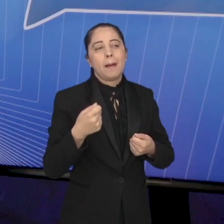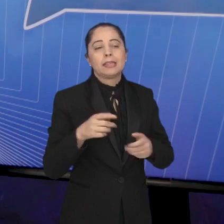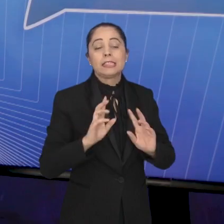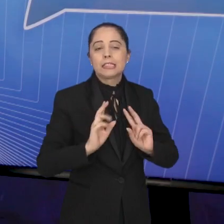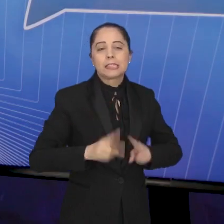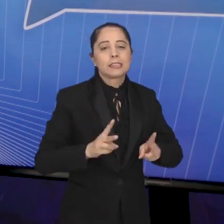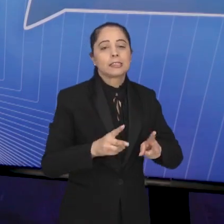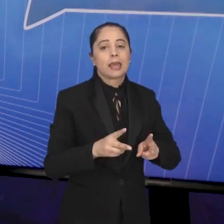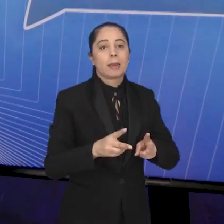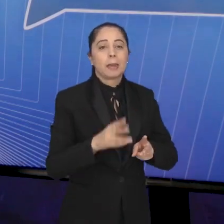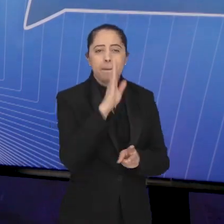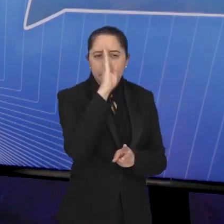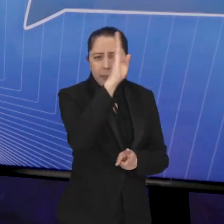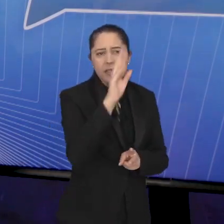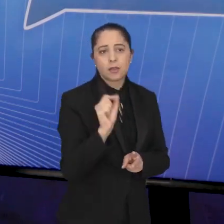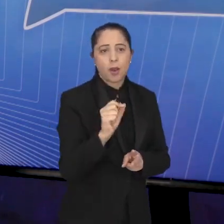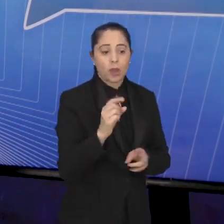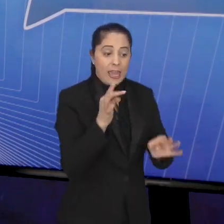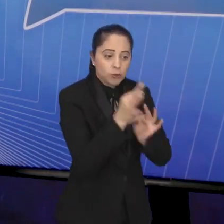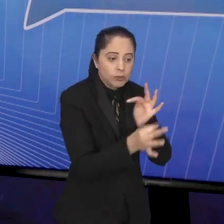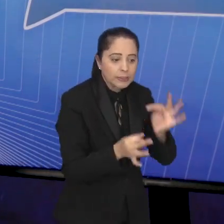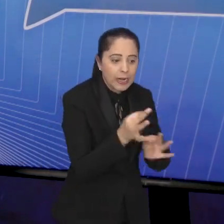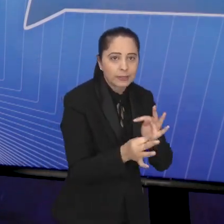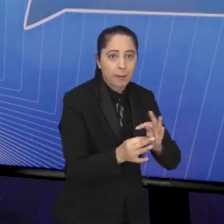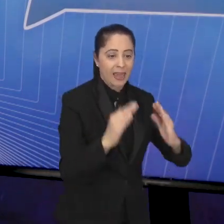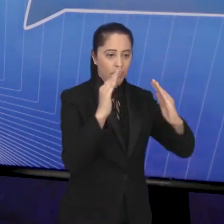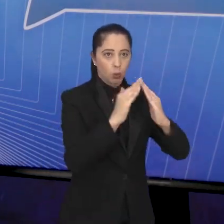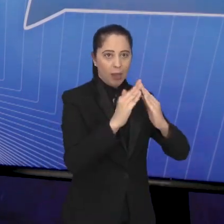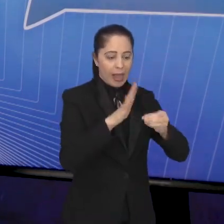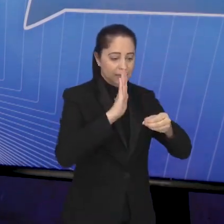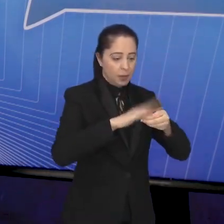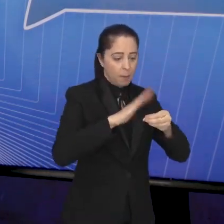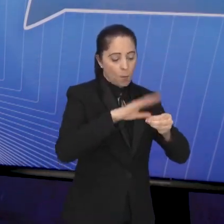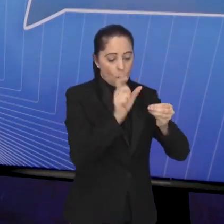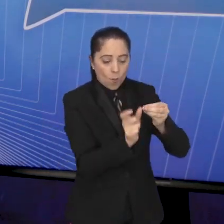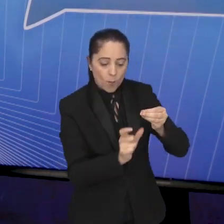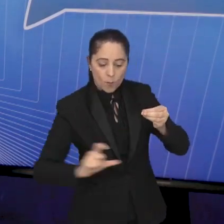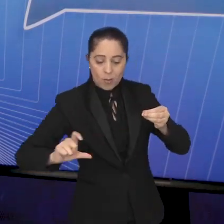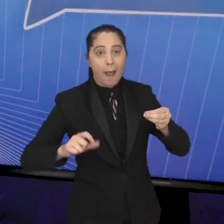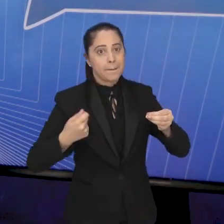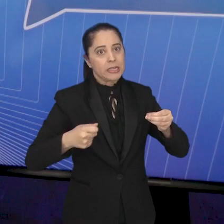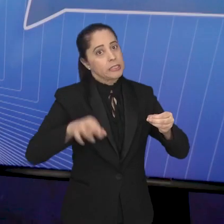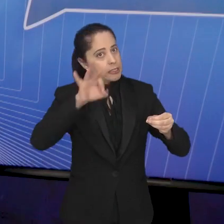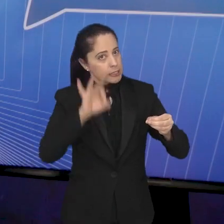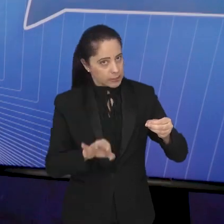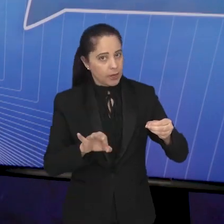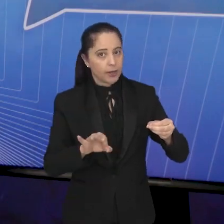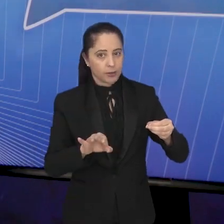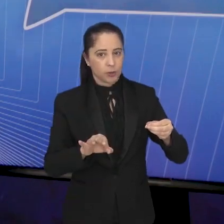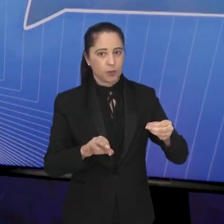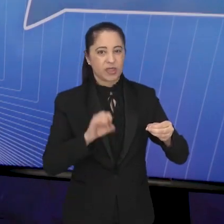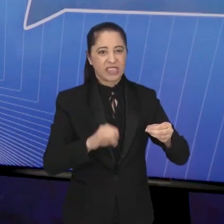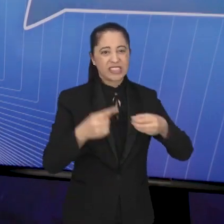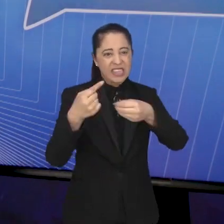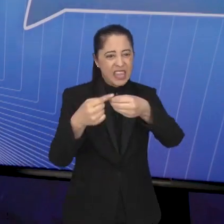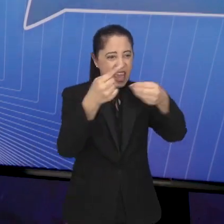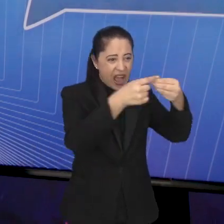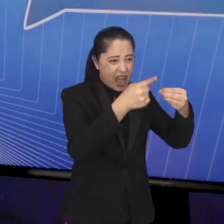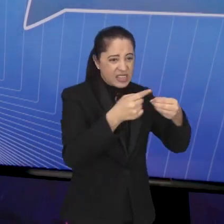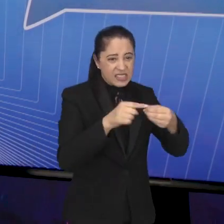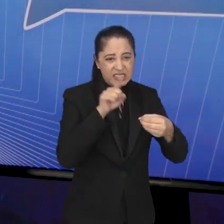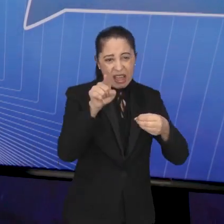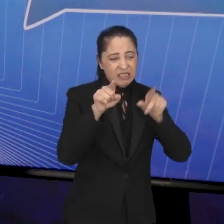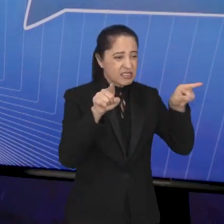a gente prioriza tratamento de esgoto doméstico, que é o principal vilão hoje, naquelas cidades que não são